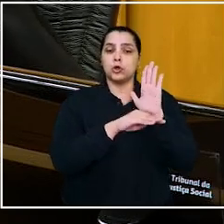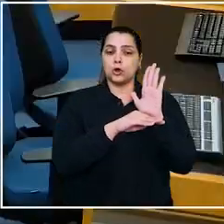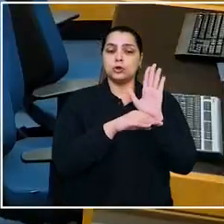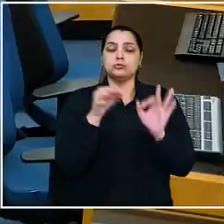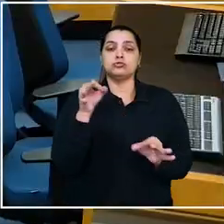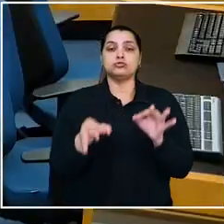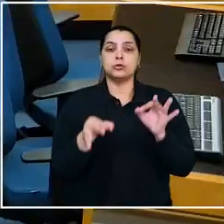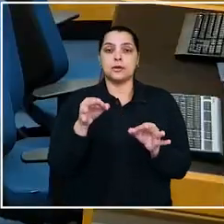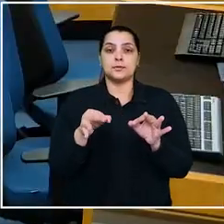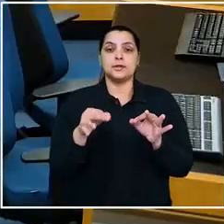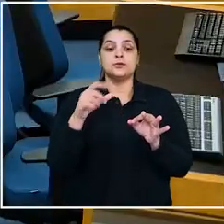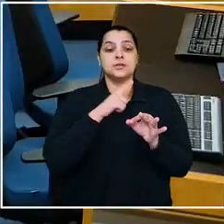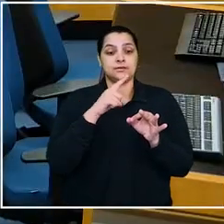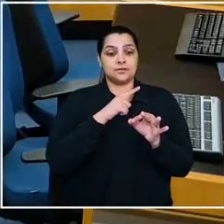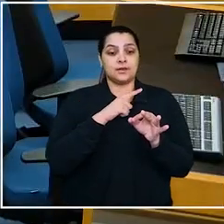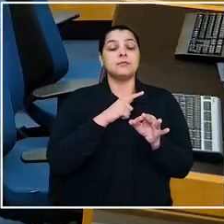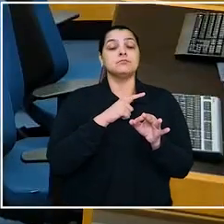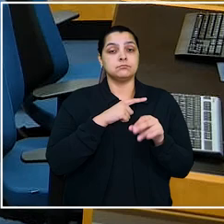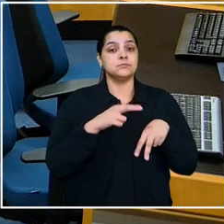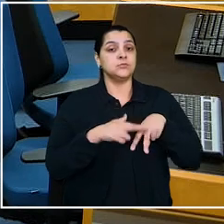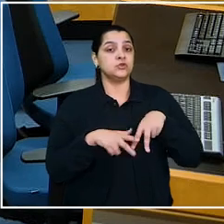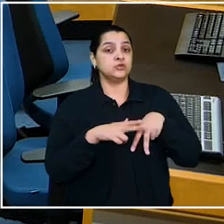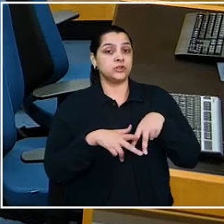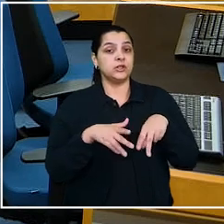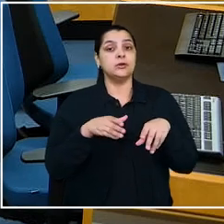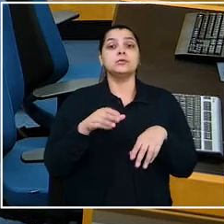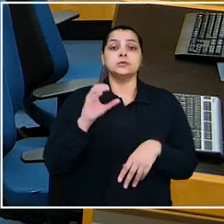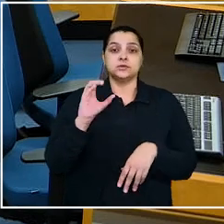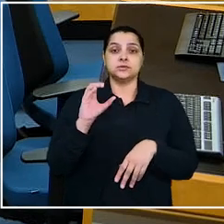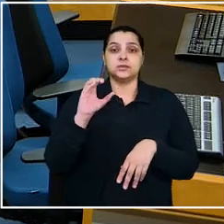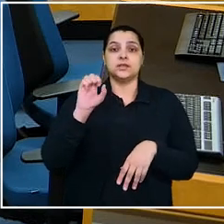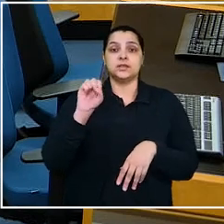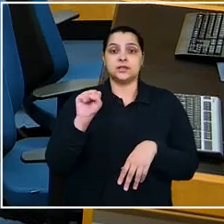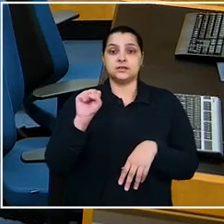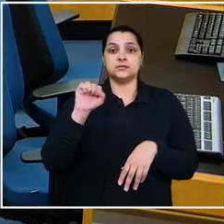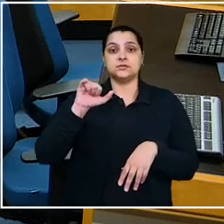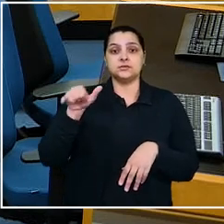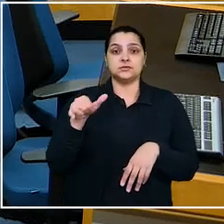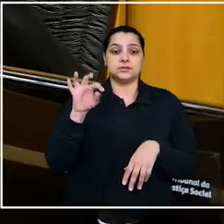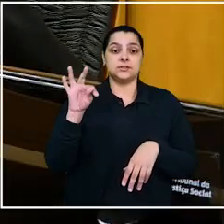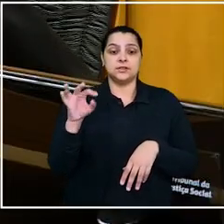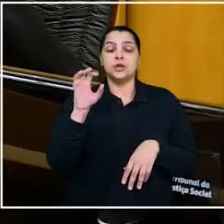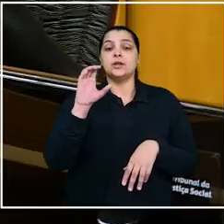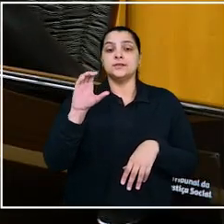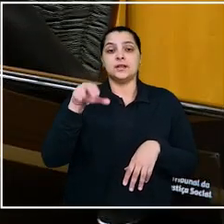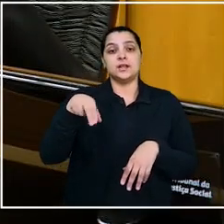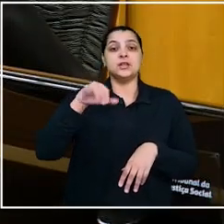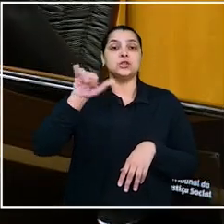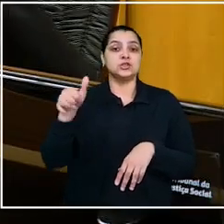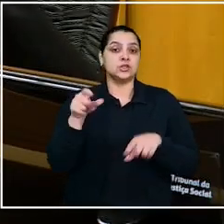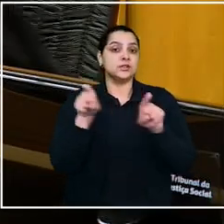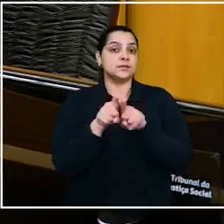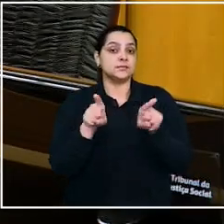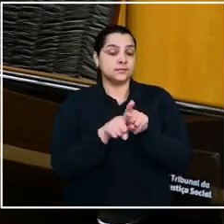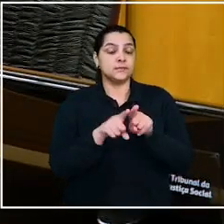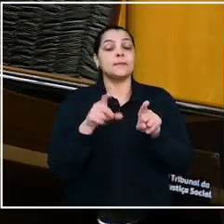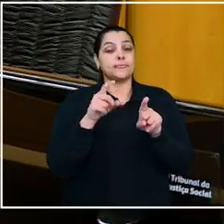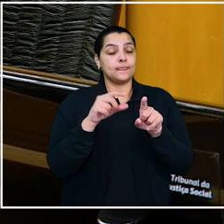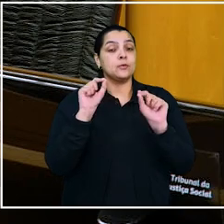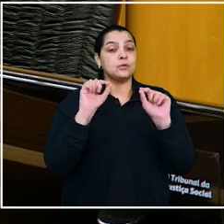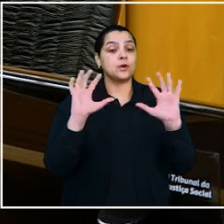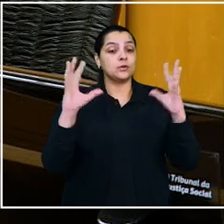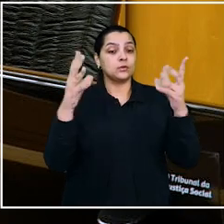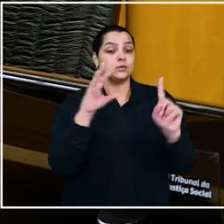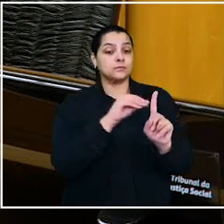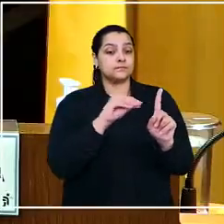protocolo para julgamento com perspectiva de gênero do Conselho Nacional de Justiça para os casos que envolvem situações